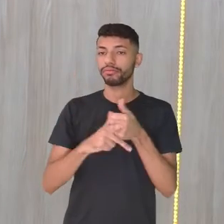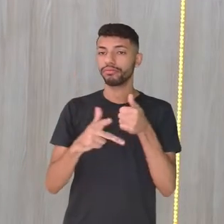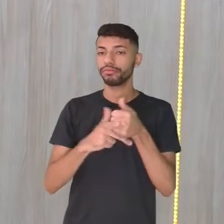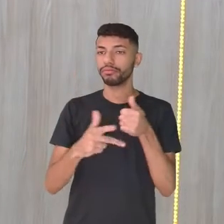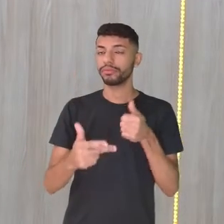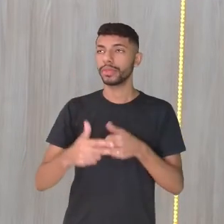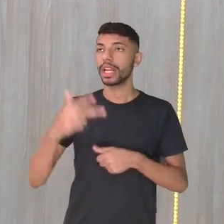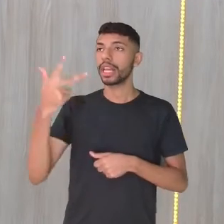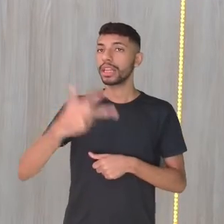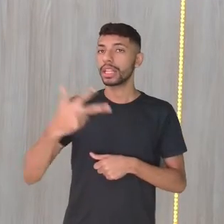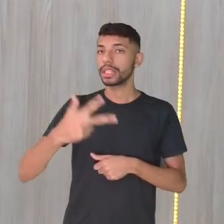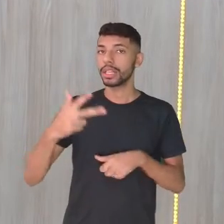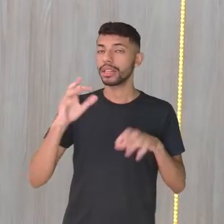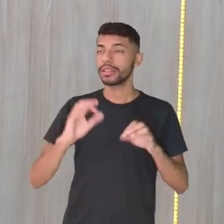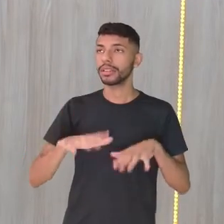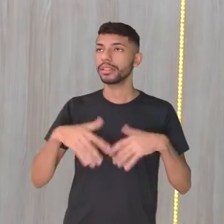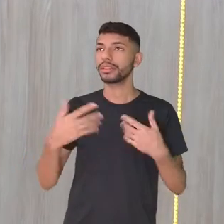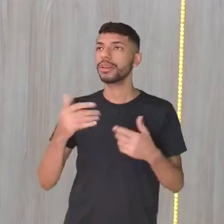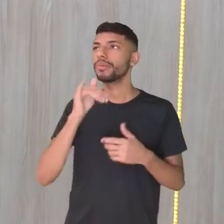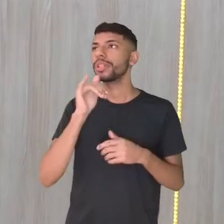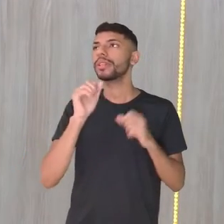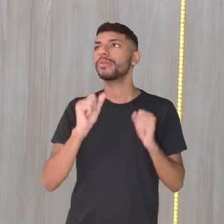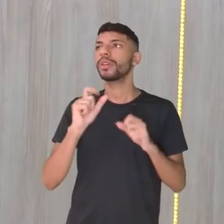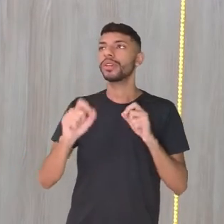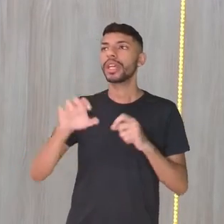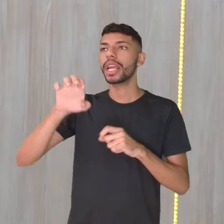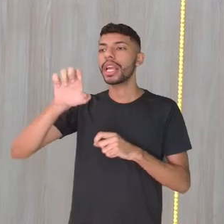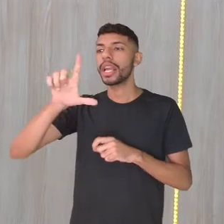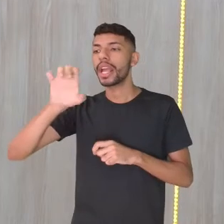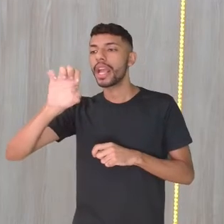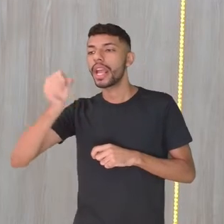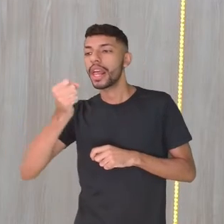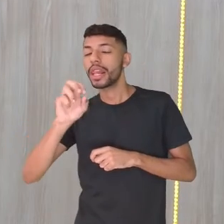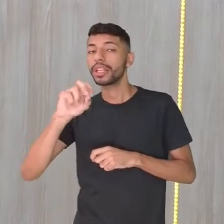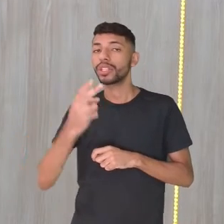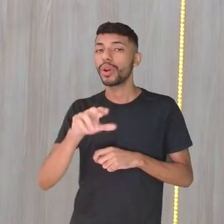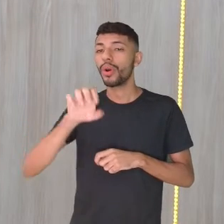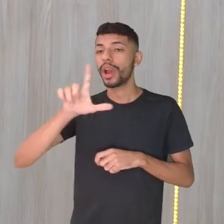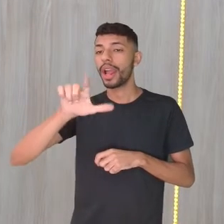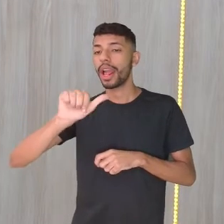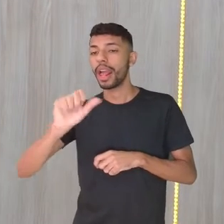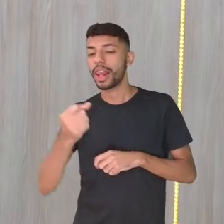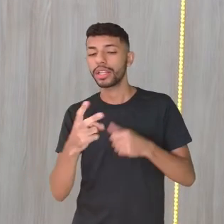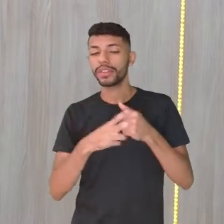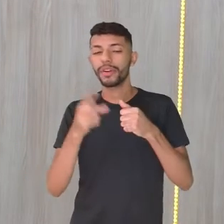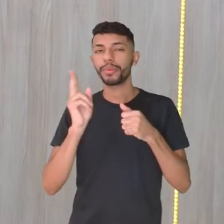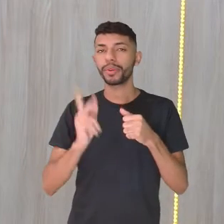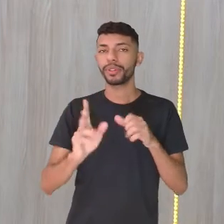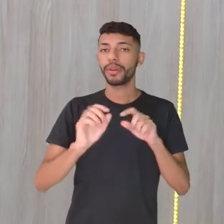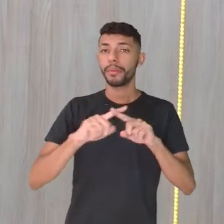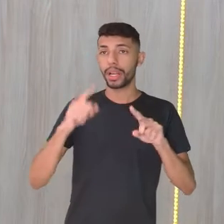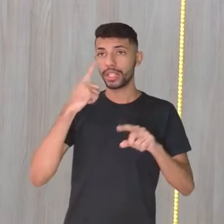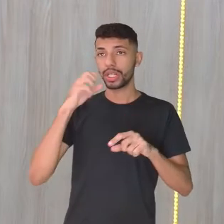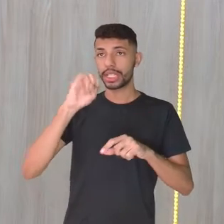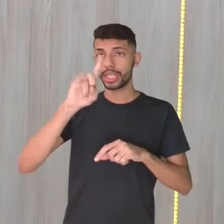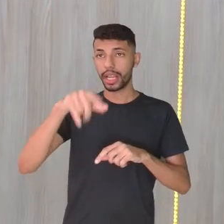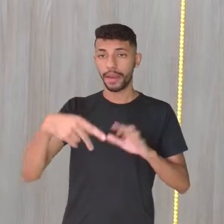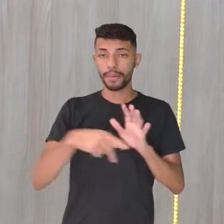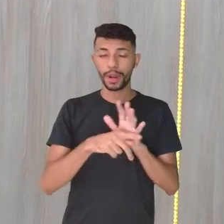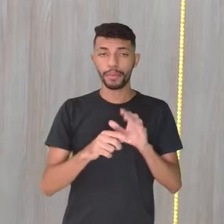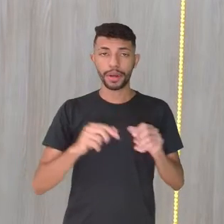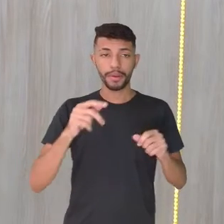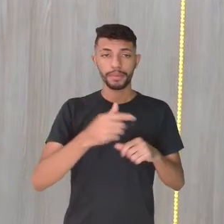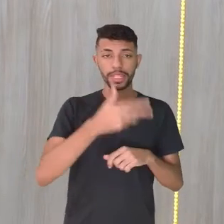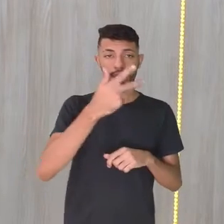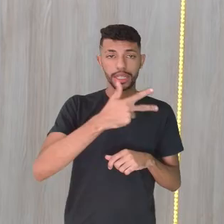pessoa do plural, eles ou elas, tudo bem. O verbo fica a mesma coisa. Mas, se for a terceira pessoa do singular, ou seja, he, she,